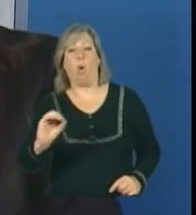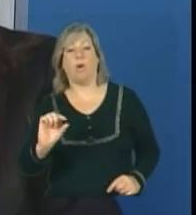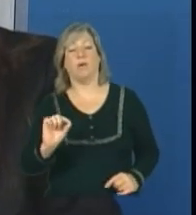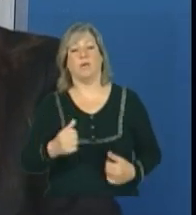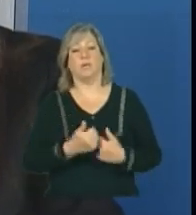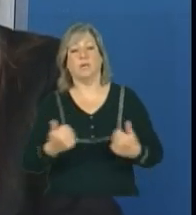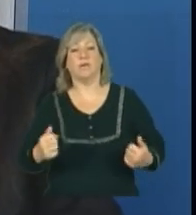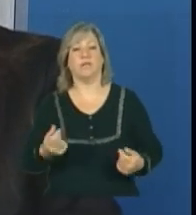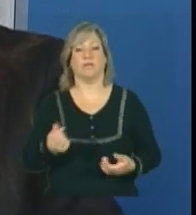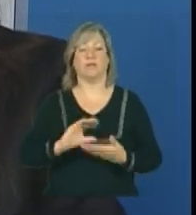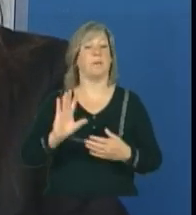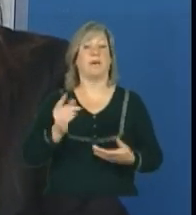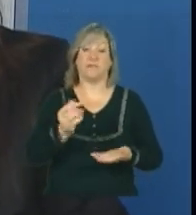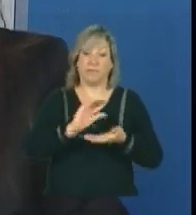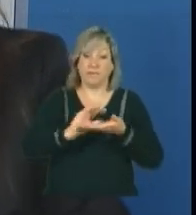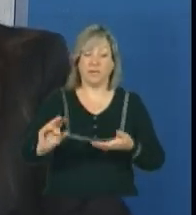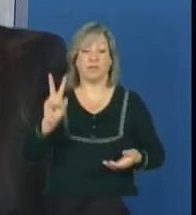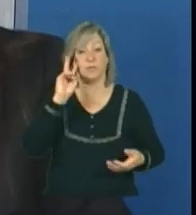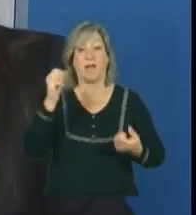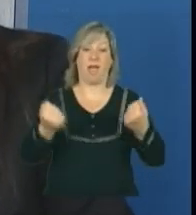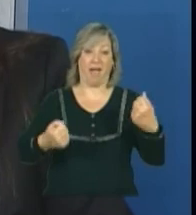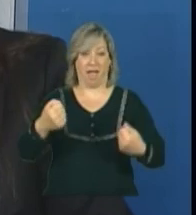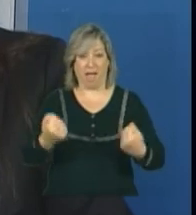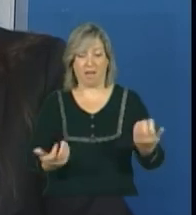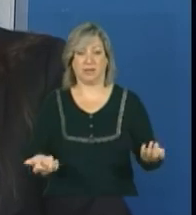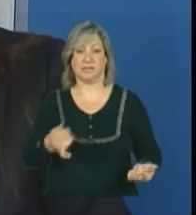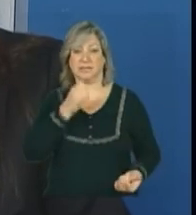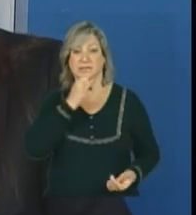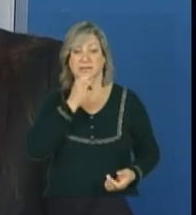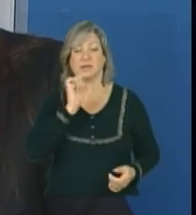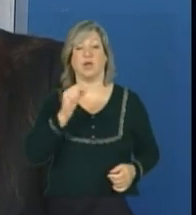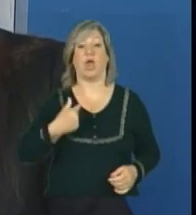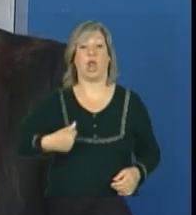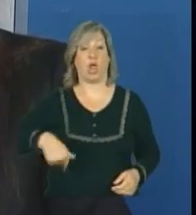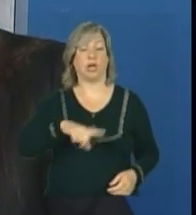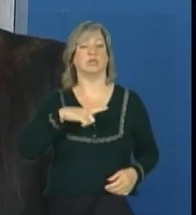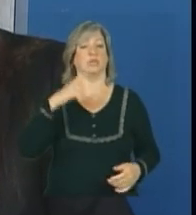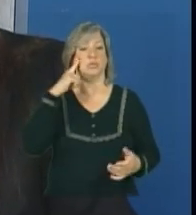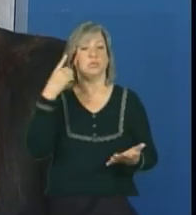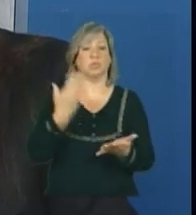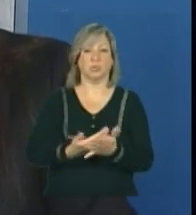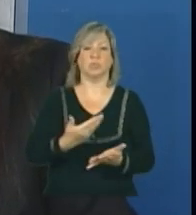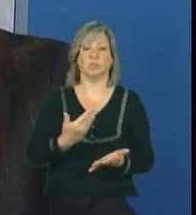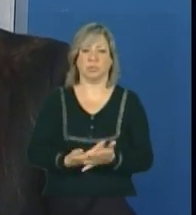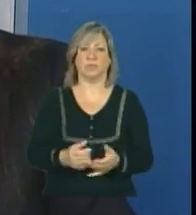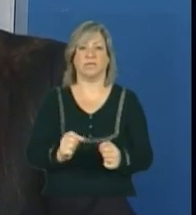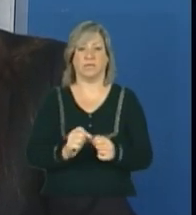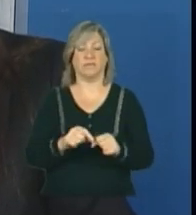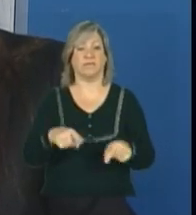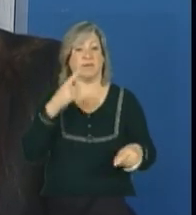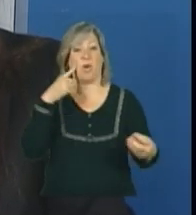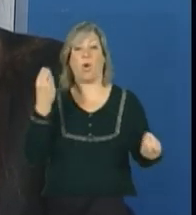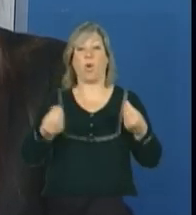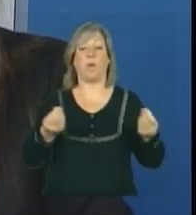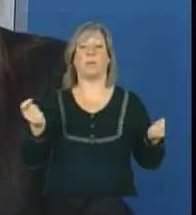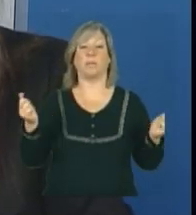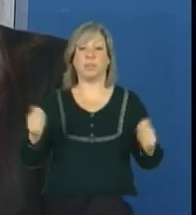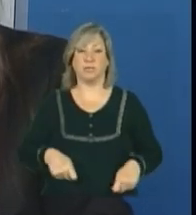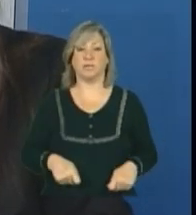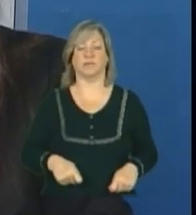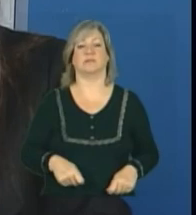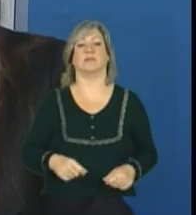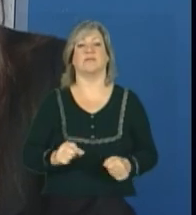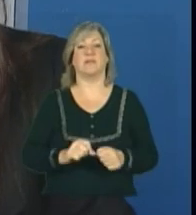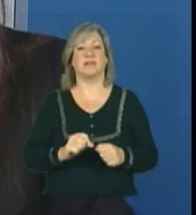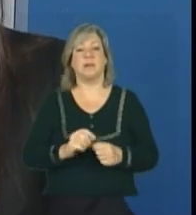financiamento. No caso de carro, nós estamos estudando isso, as possibilidades de financiar pelo menos